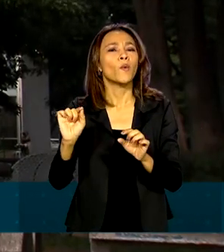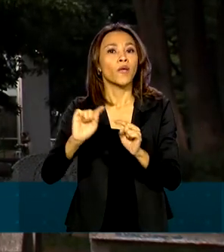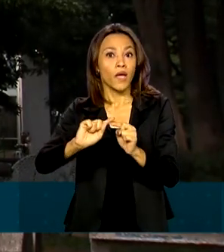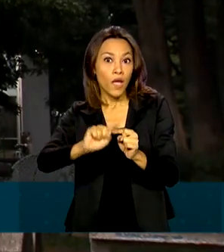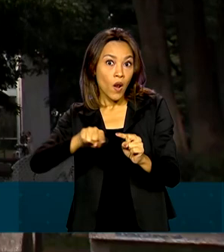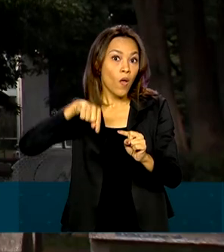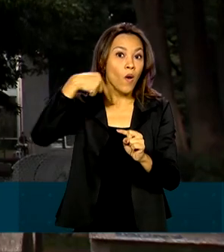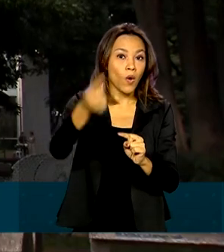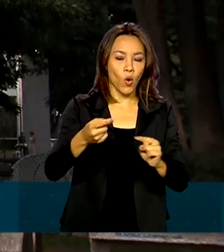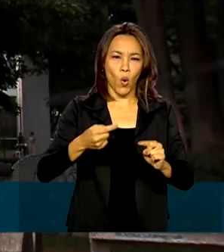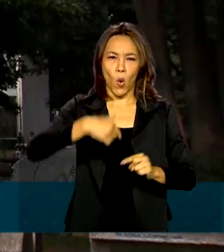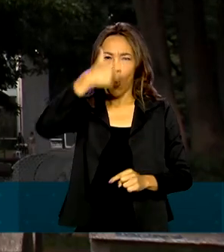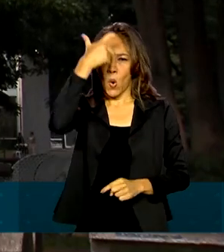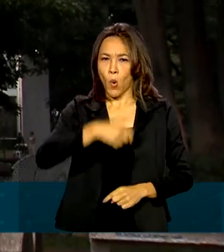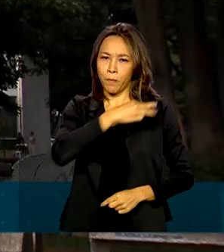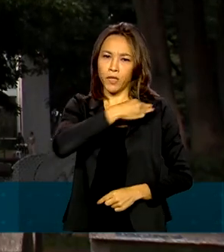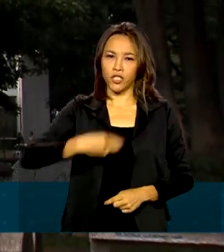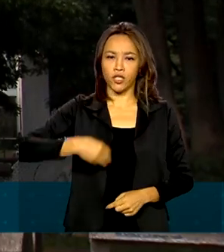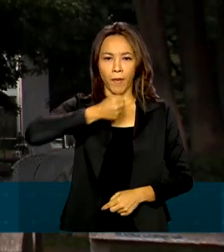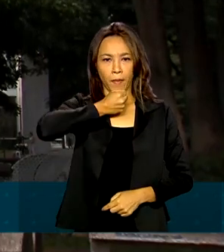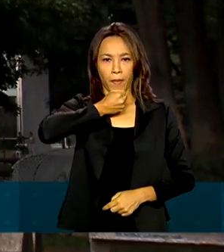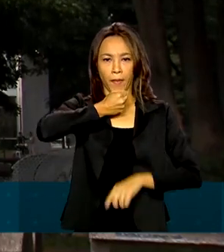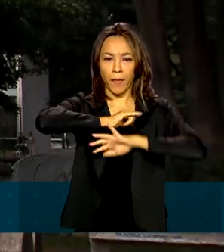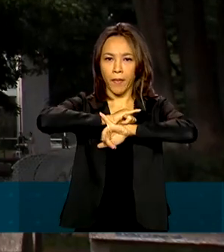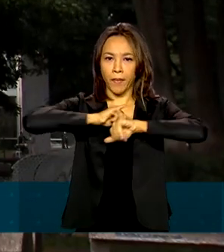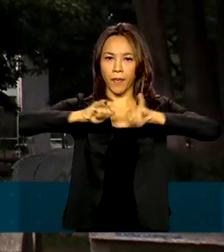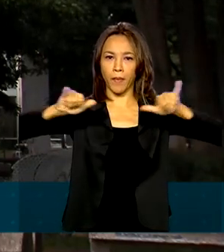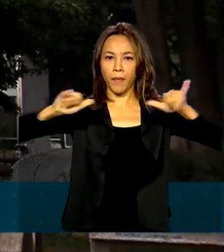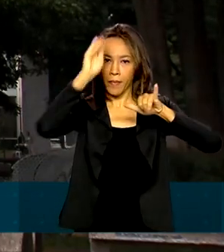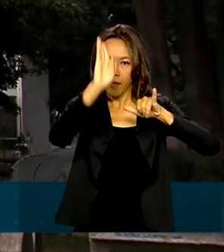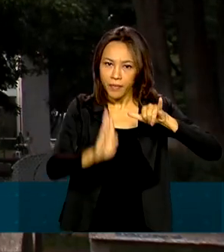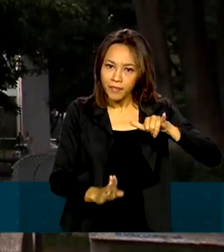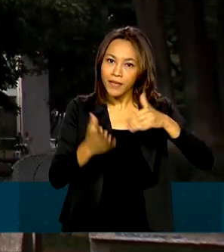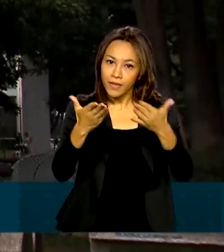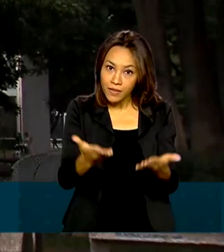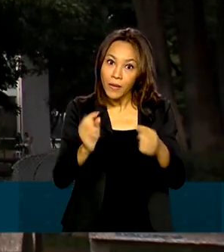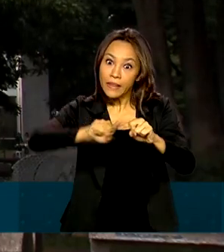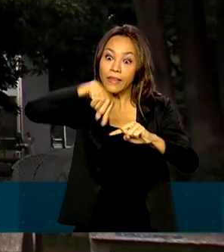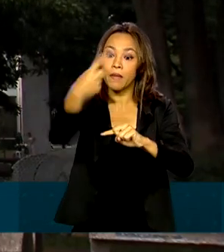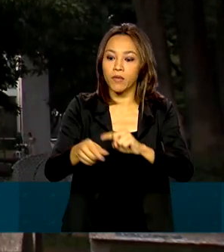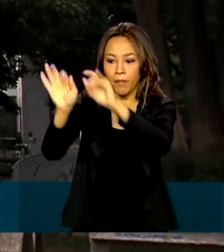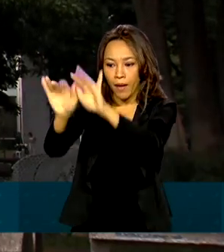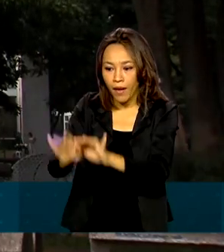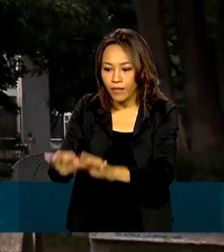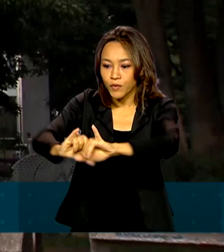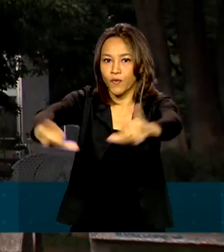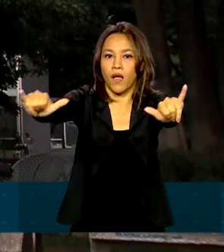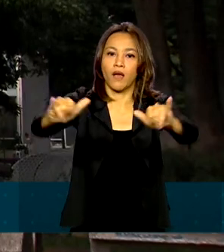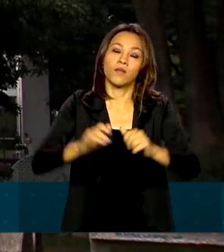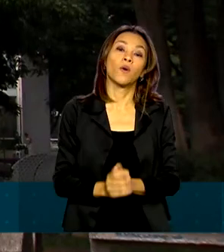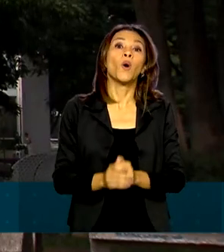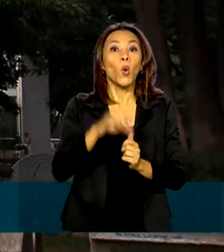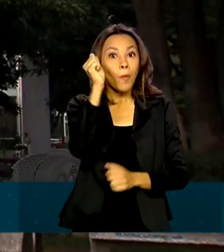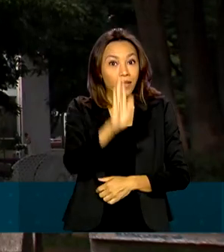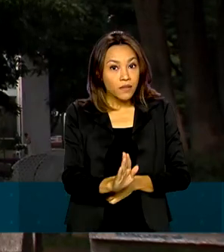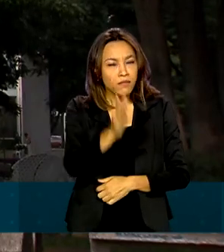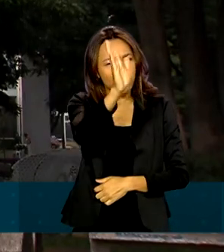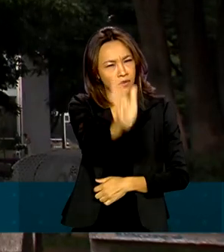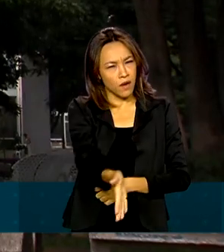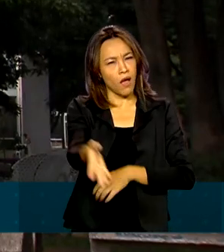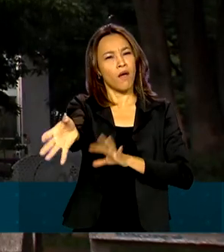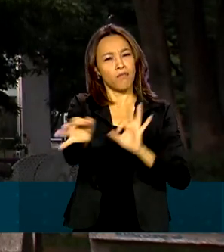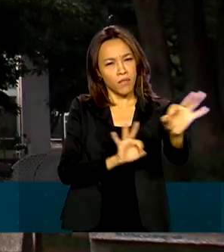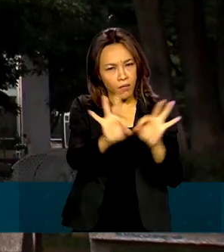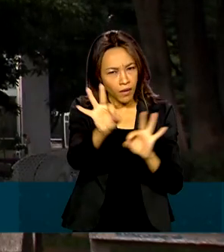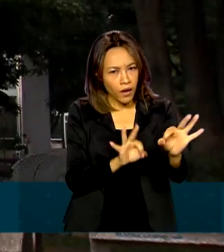pronunciamento do ministro da Saúde, Eduardo Pazuello. O ministro garantiu que o Brasil está preparado para